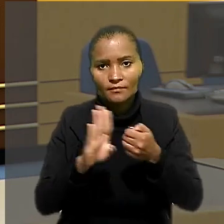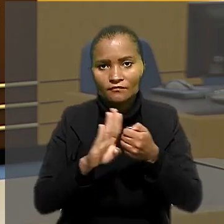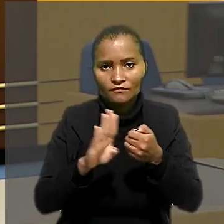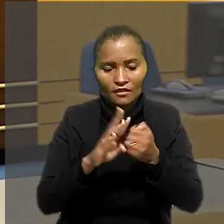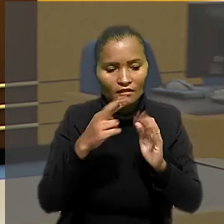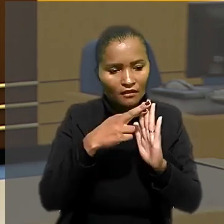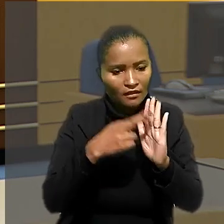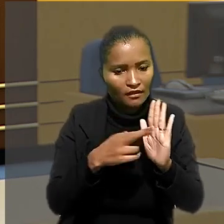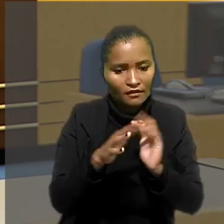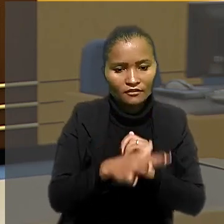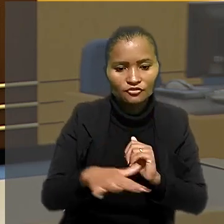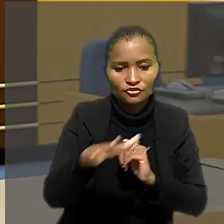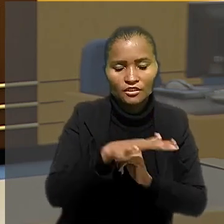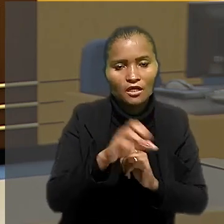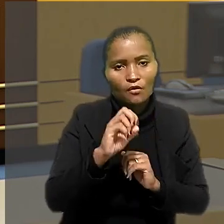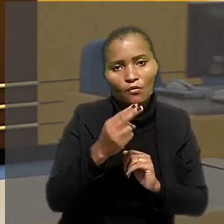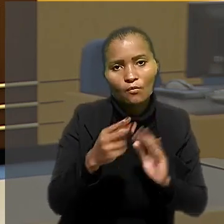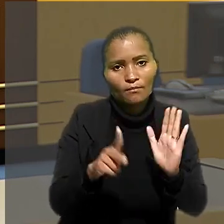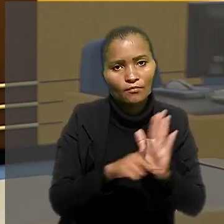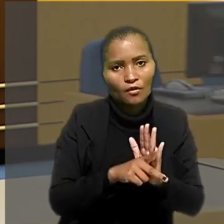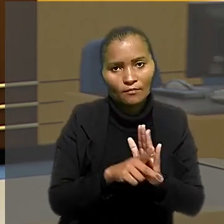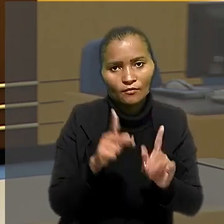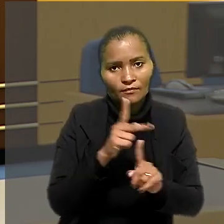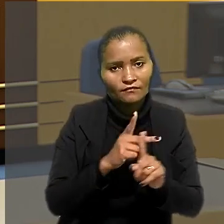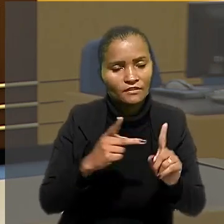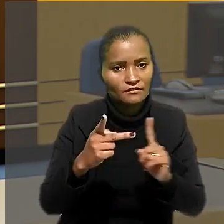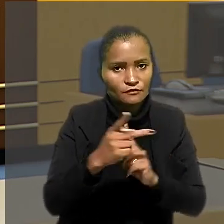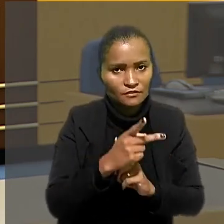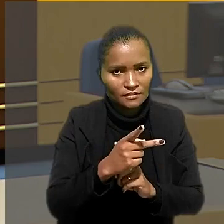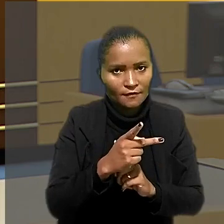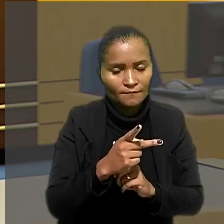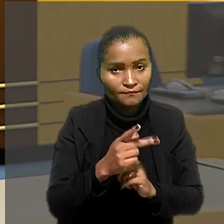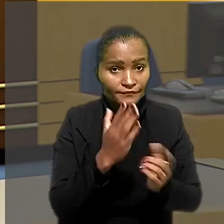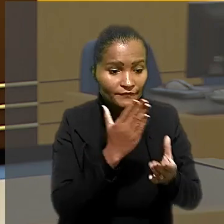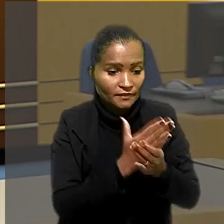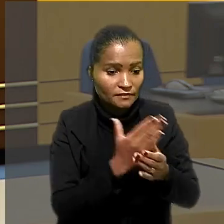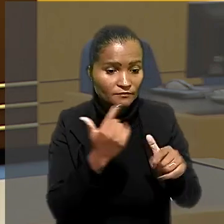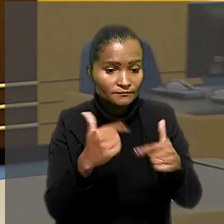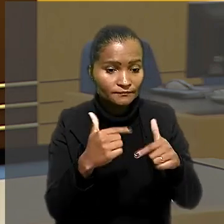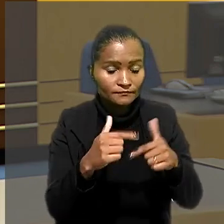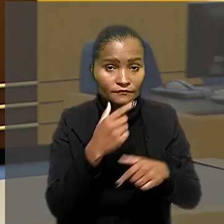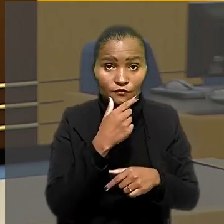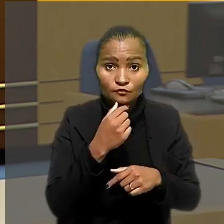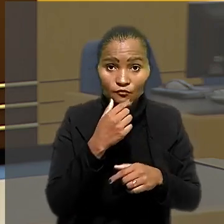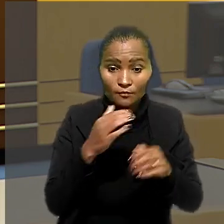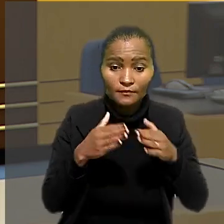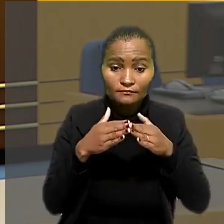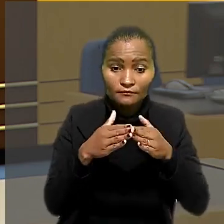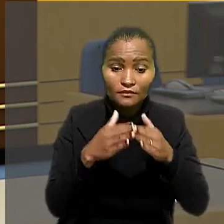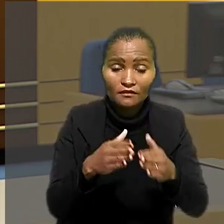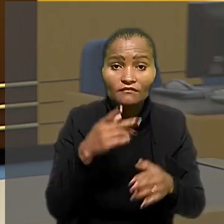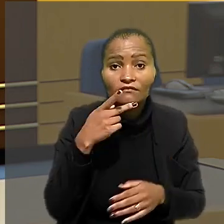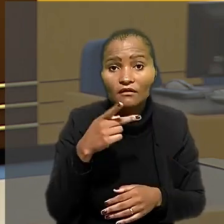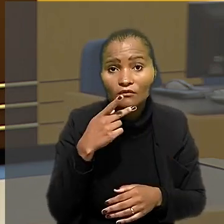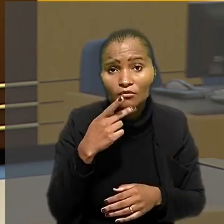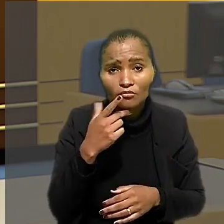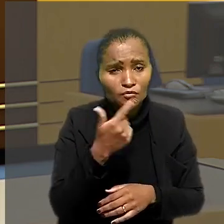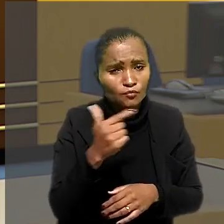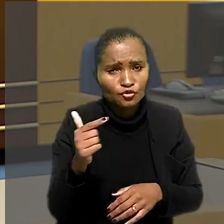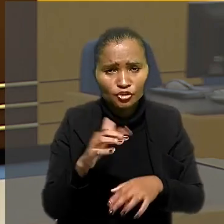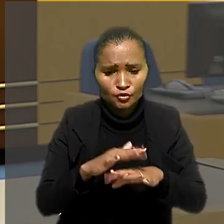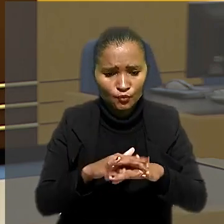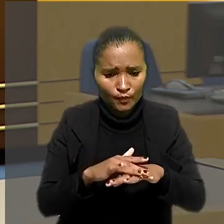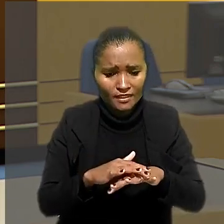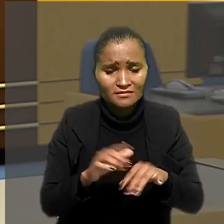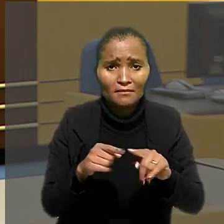geral ou de regime próprio de previdência social. Na ação trabalhista, o portuário relatou que não tinha comorbidade,